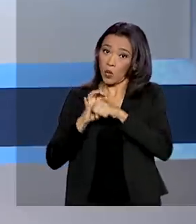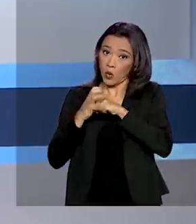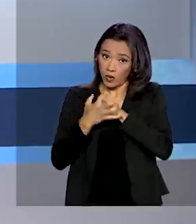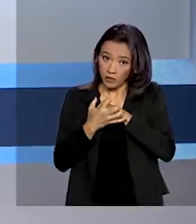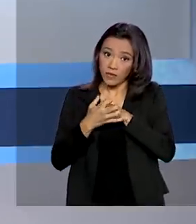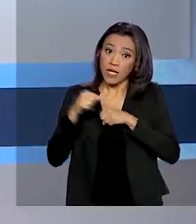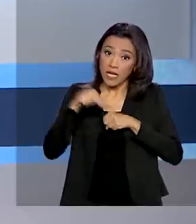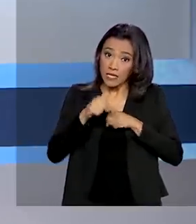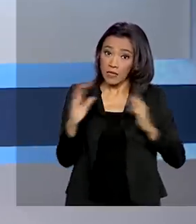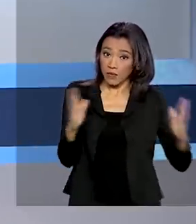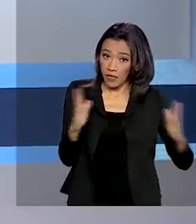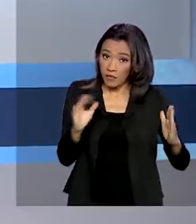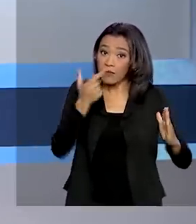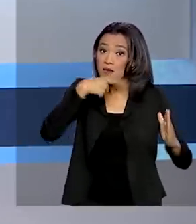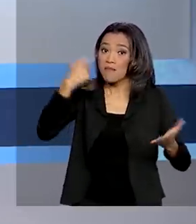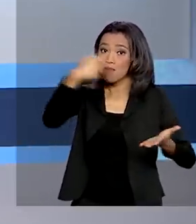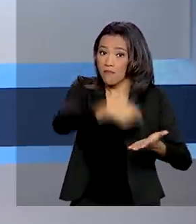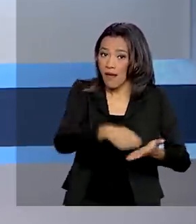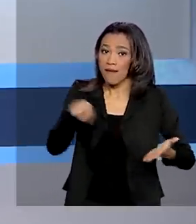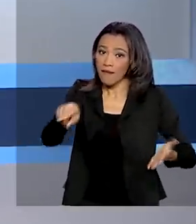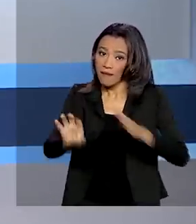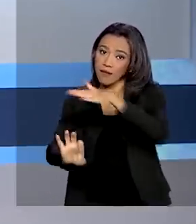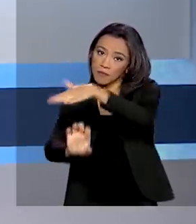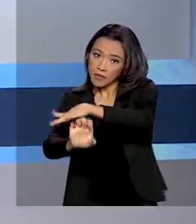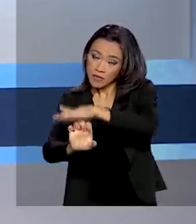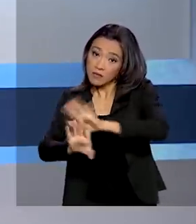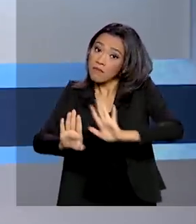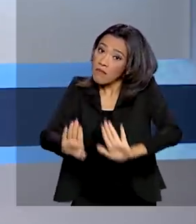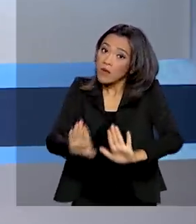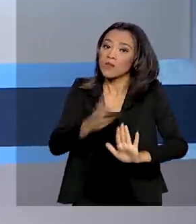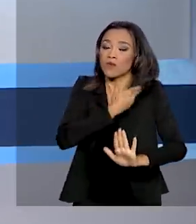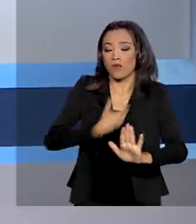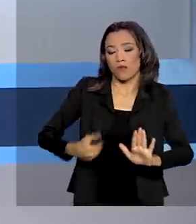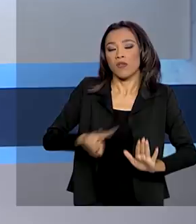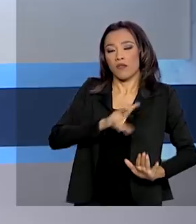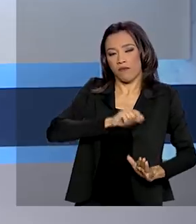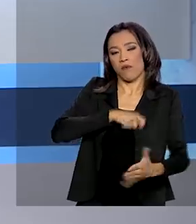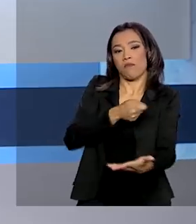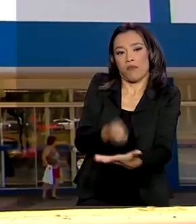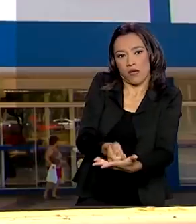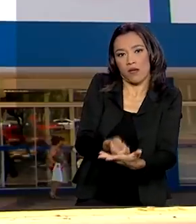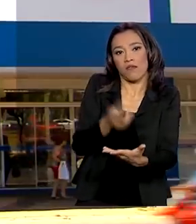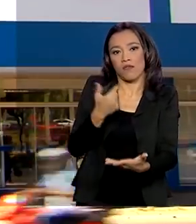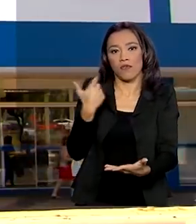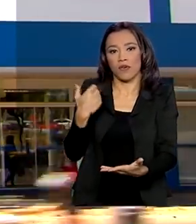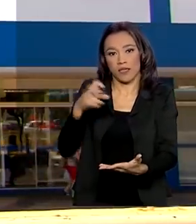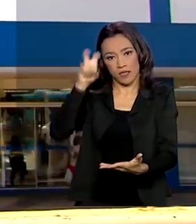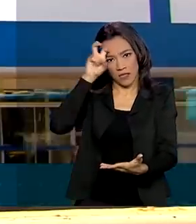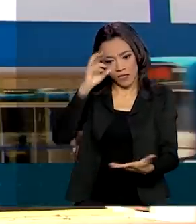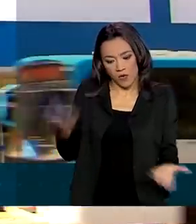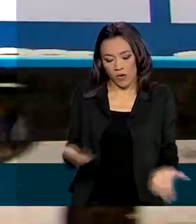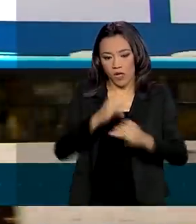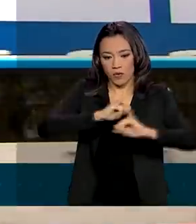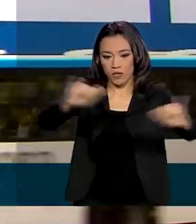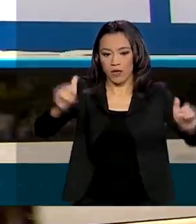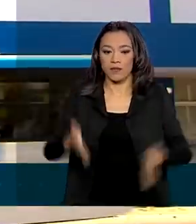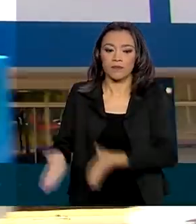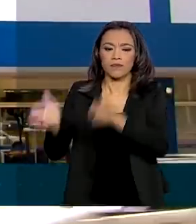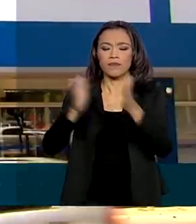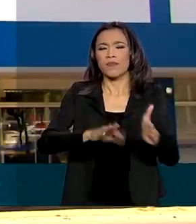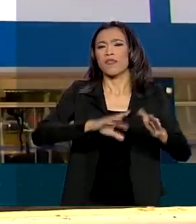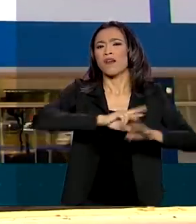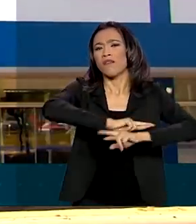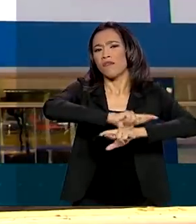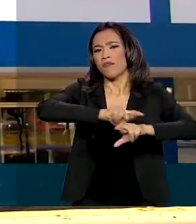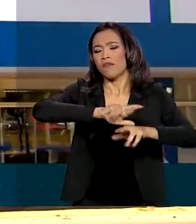período seria pago pela empresa. A medida foi anunciada nesta quinta-feira. Uma série de medidas foram anunciadas para